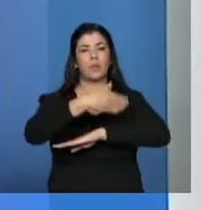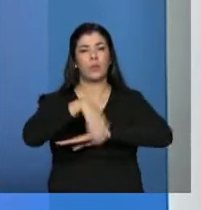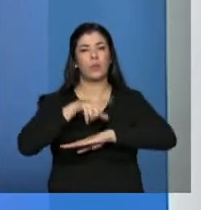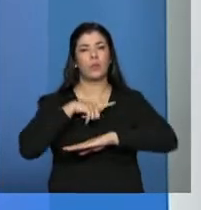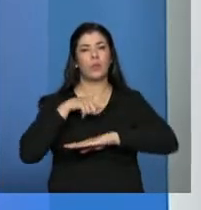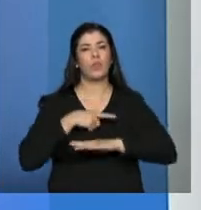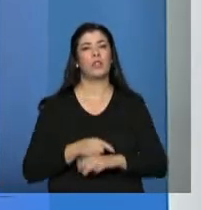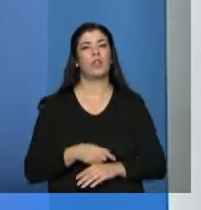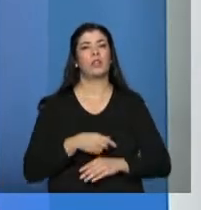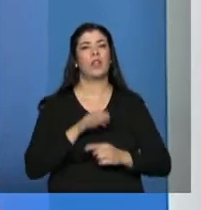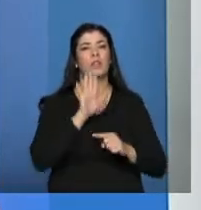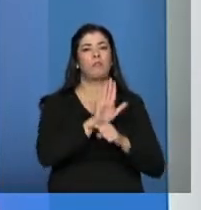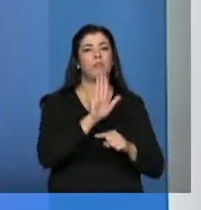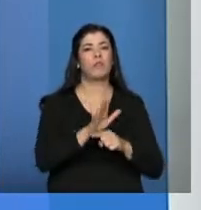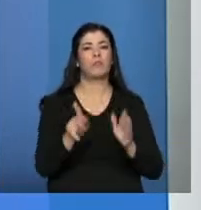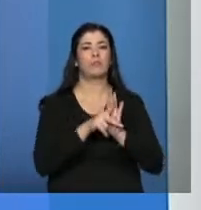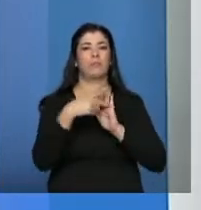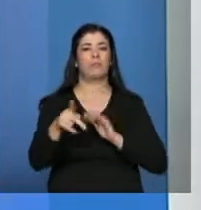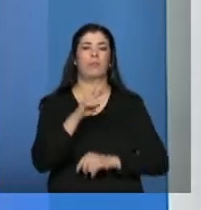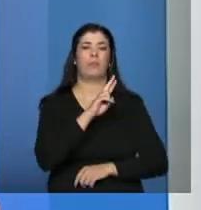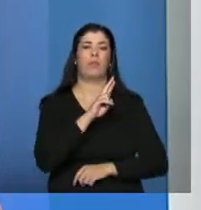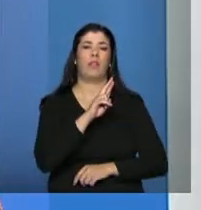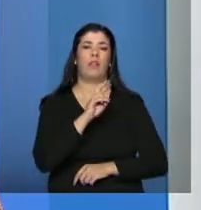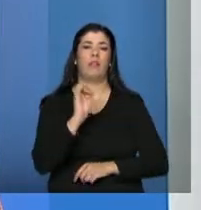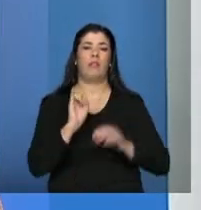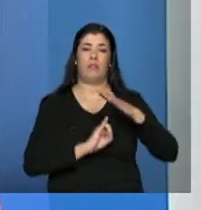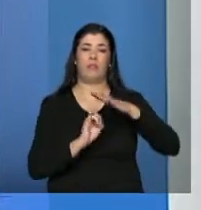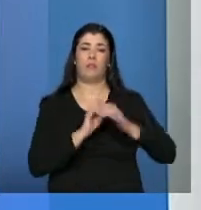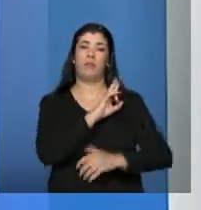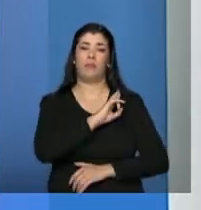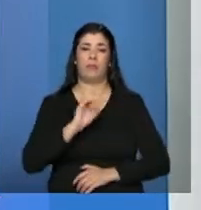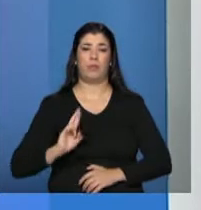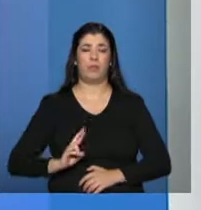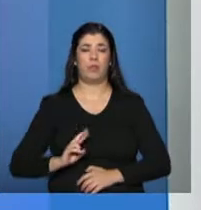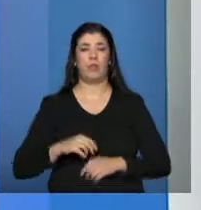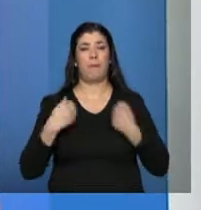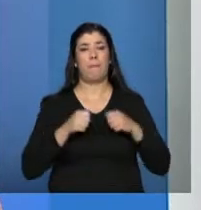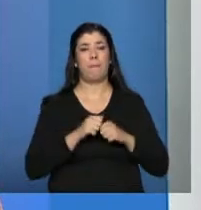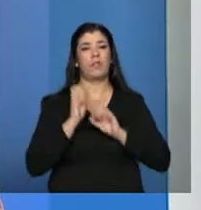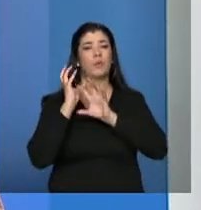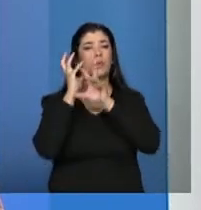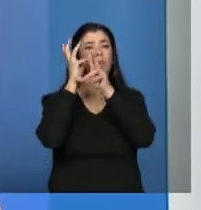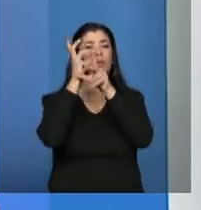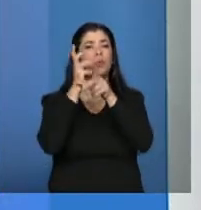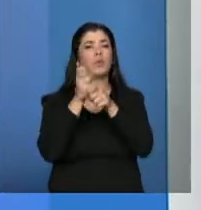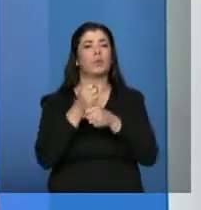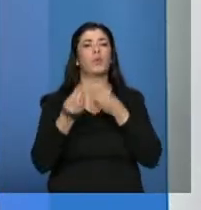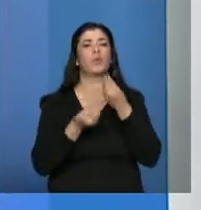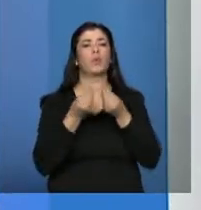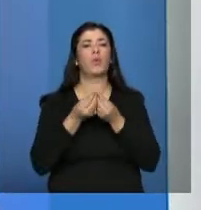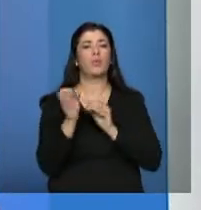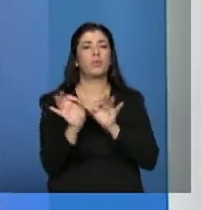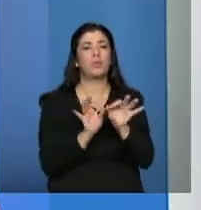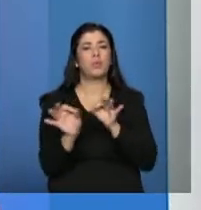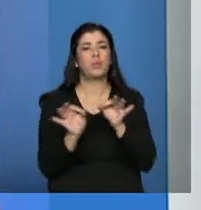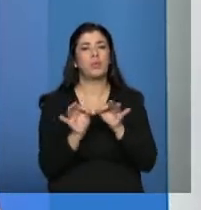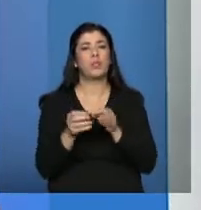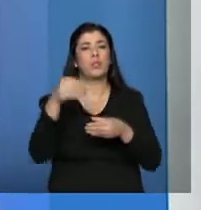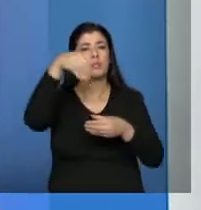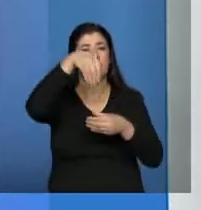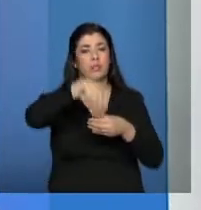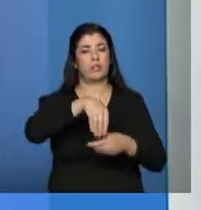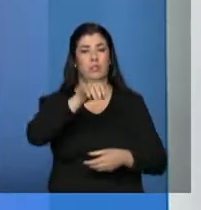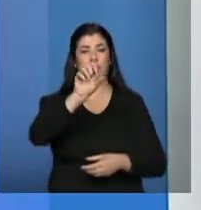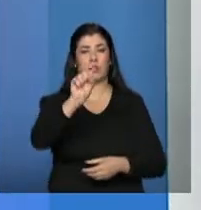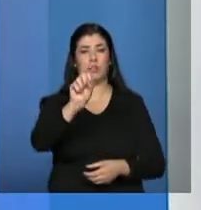há aí uma história que a gente precisa ver como que a gente pode reordenar e trazer para dentro dos SUAS